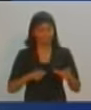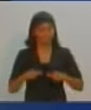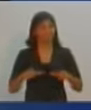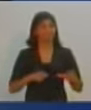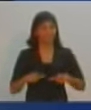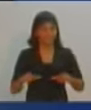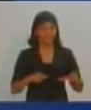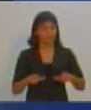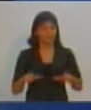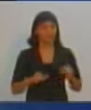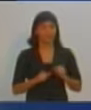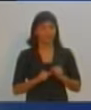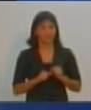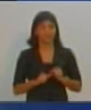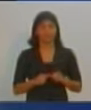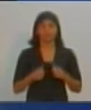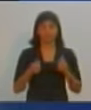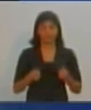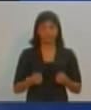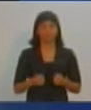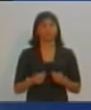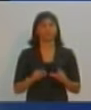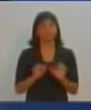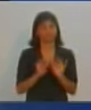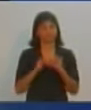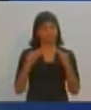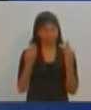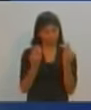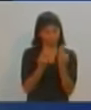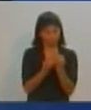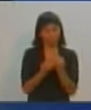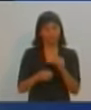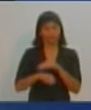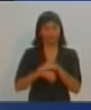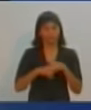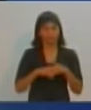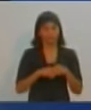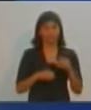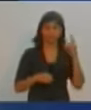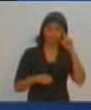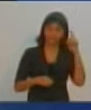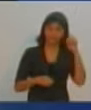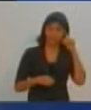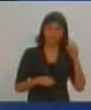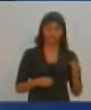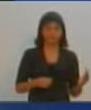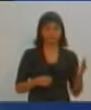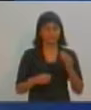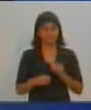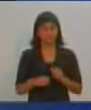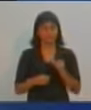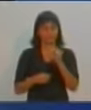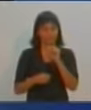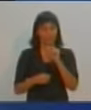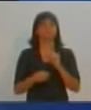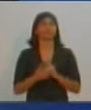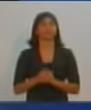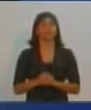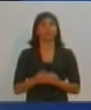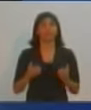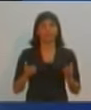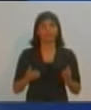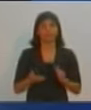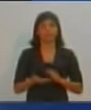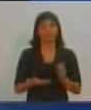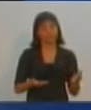emprego decente, para que eles possam ter as suas famílias, honrar o pão de cada dia, trazer o leite para os seus filhos dentro de casa. E é isso que nós